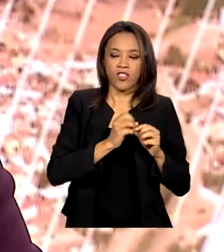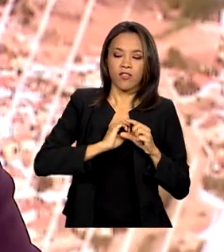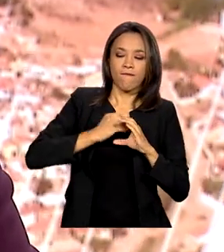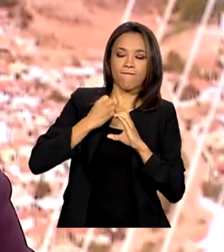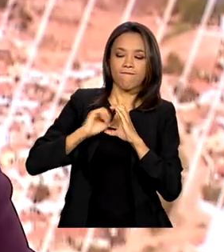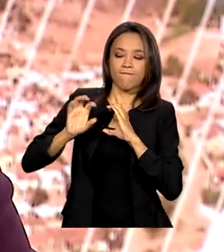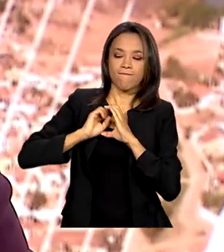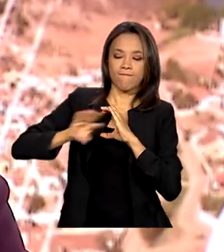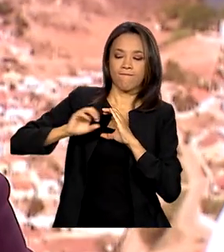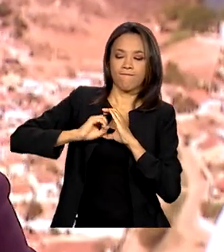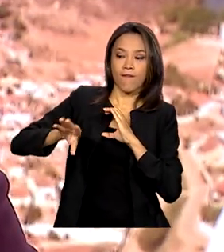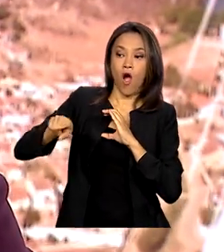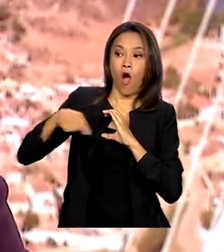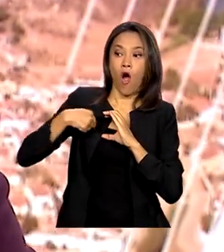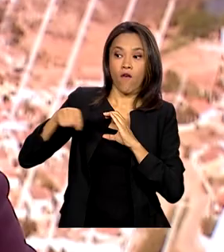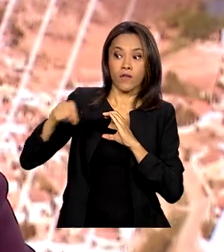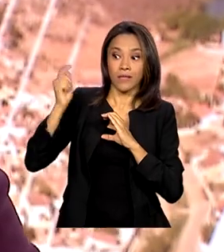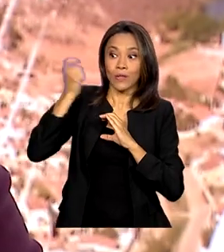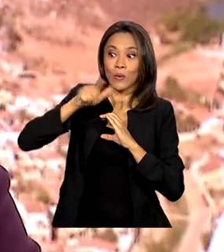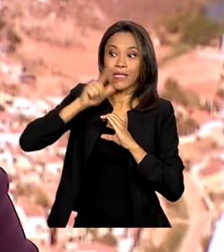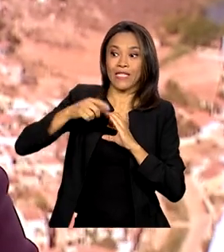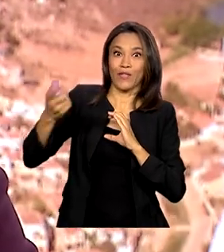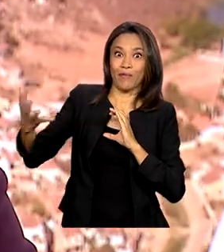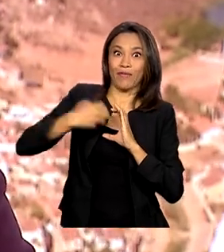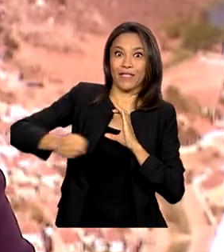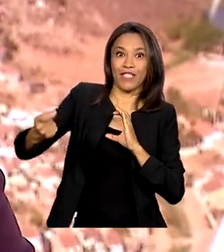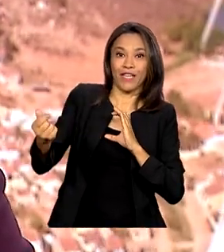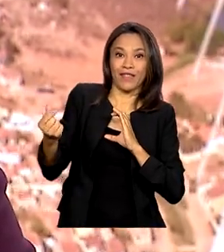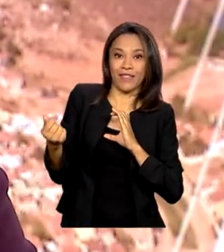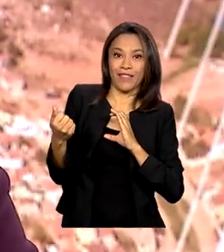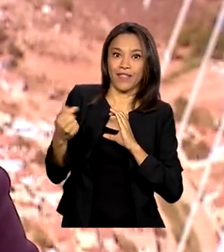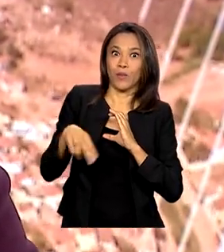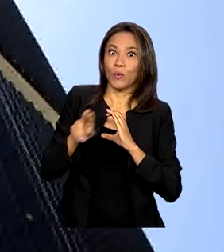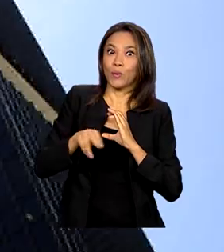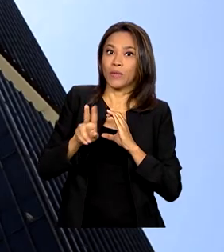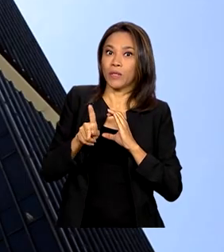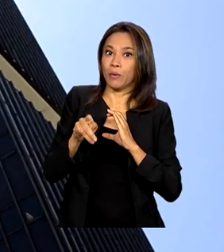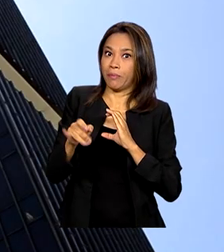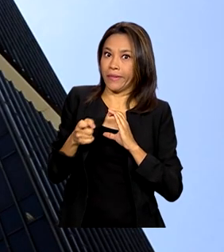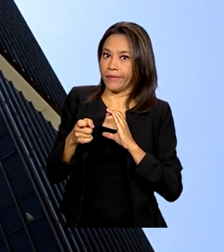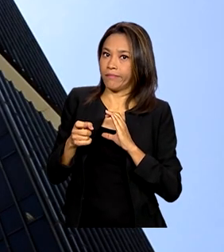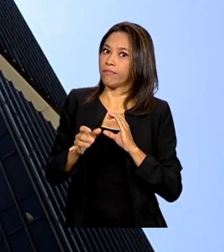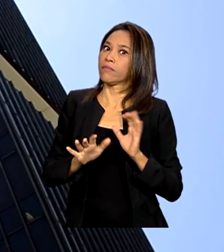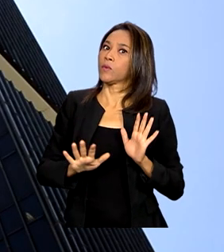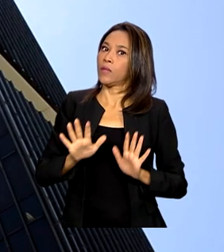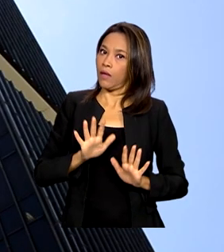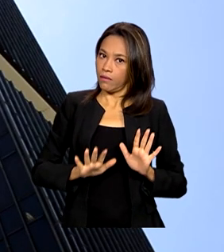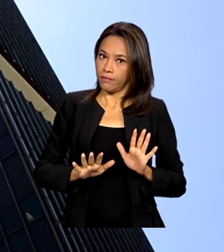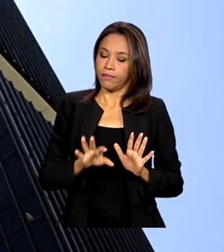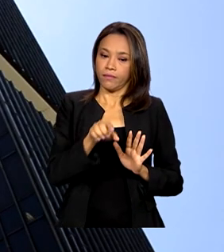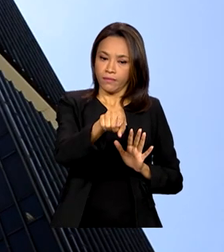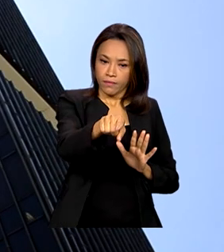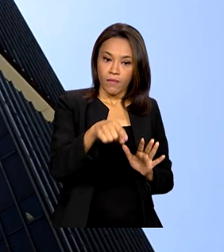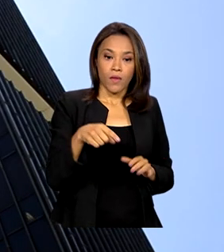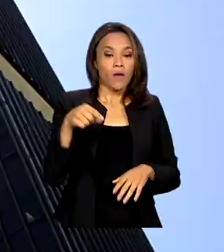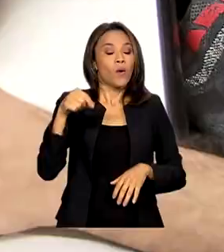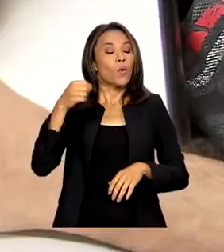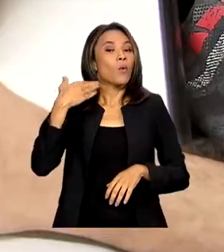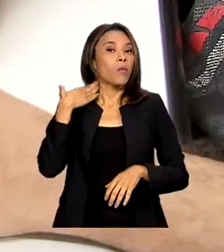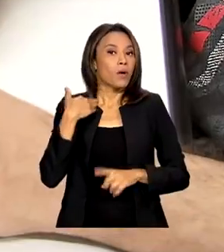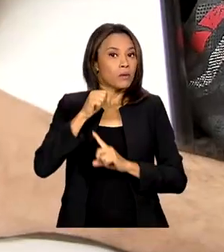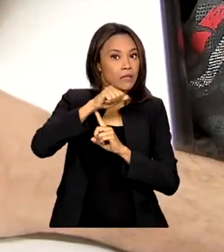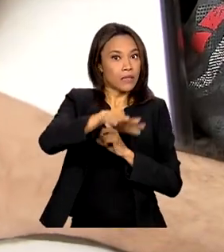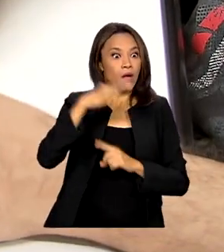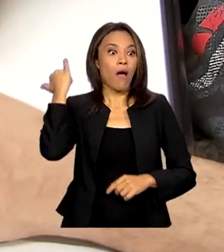mensagens dizendo ser possível liberar dinheiro por meio do Pix. O alerta emitido pelo Banco Central